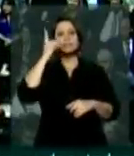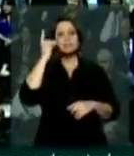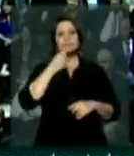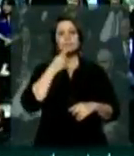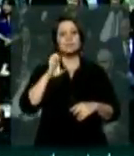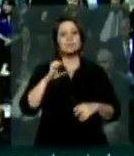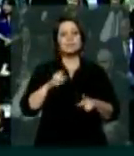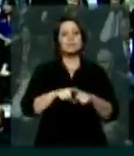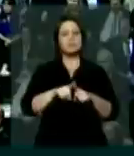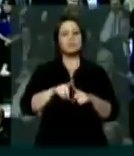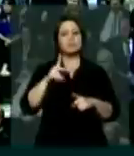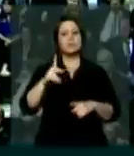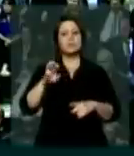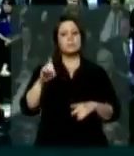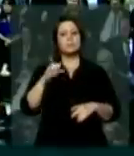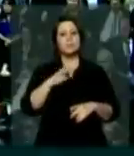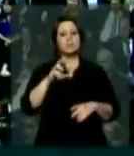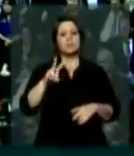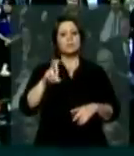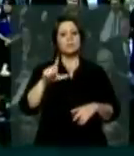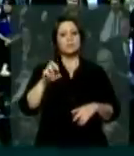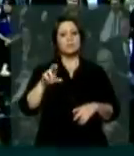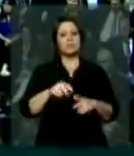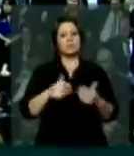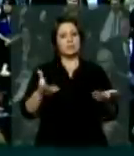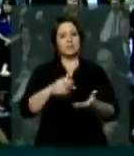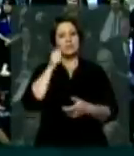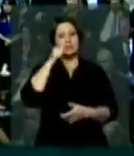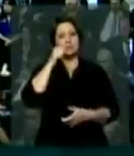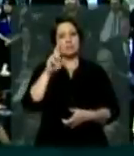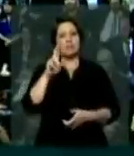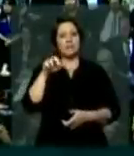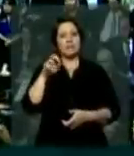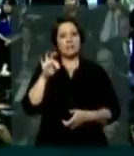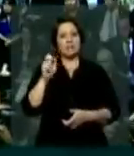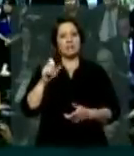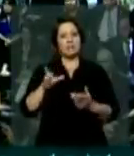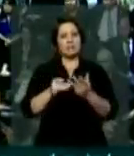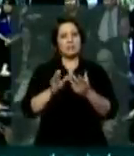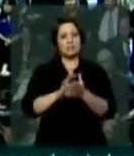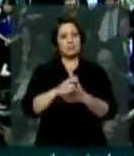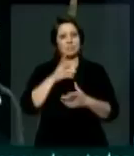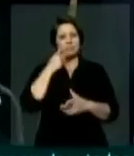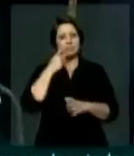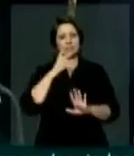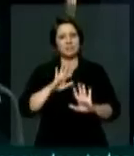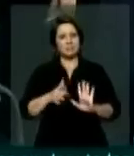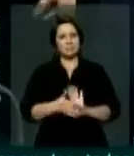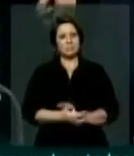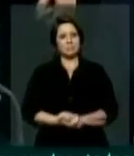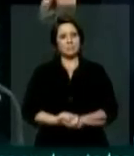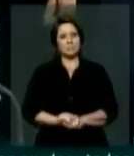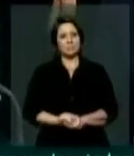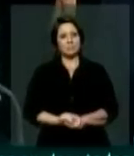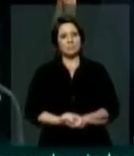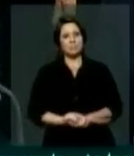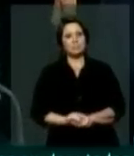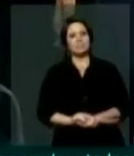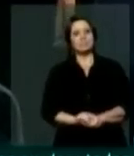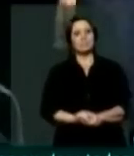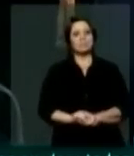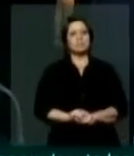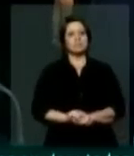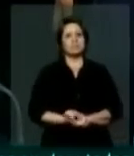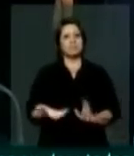Agora fala a esposa de Eduardo Campos, Renata Campos. Tomei uma notinha rápida. Queria